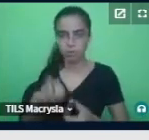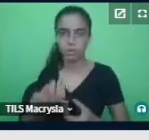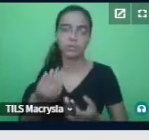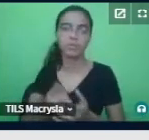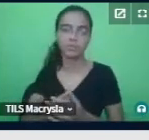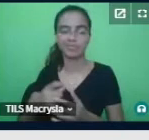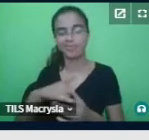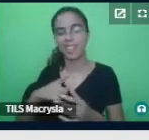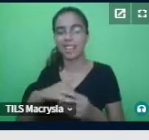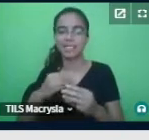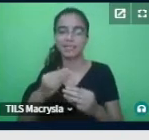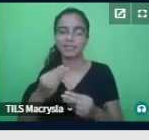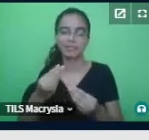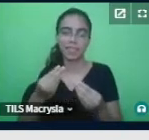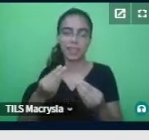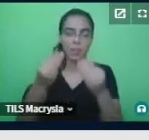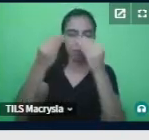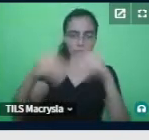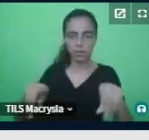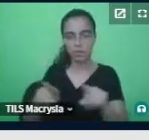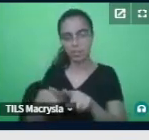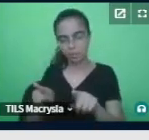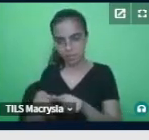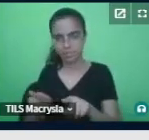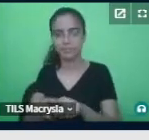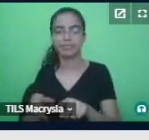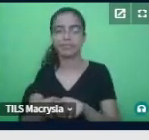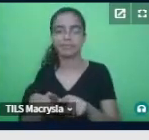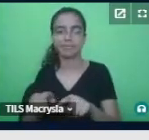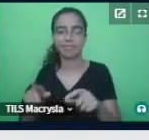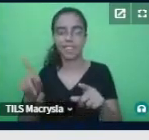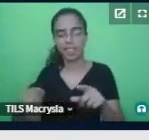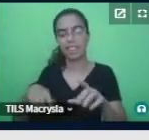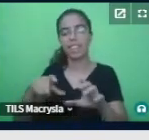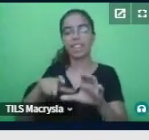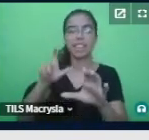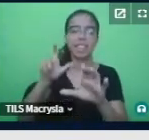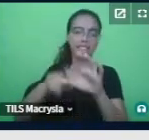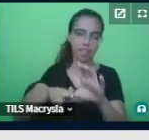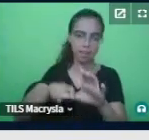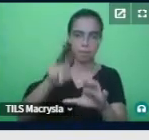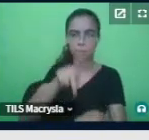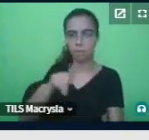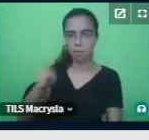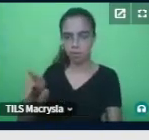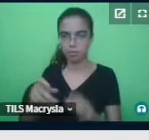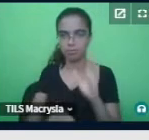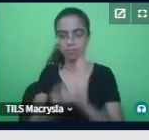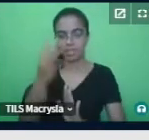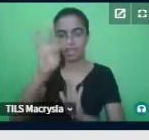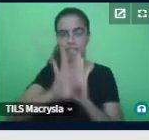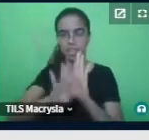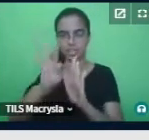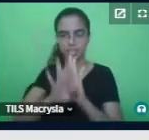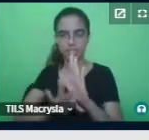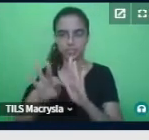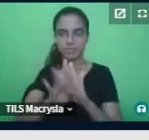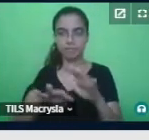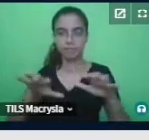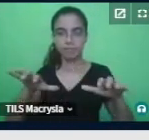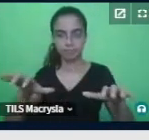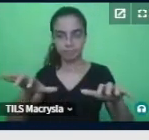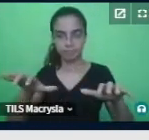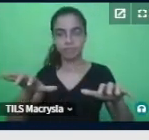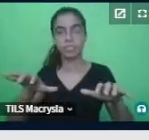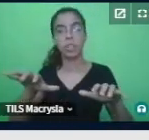prejudicada, ela está sempre dependendo da gente para produzir textos, né, e o que demonstra que esses componentes do modelo de